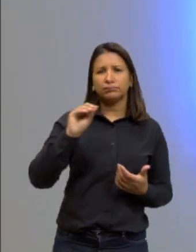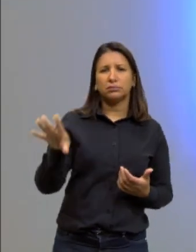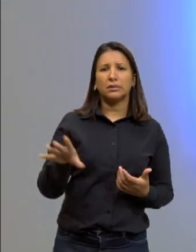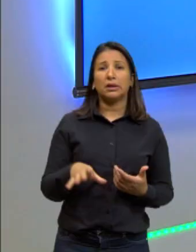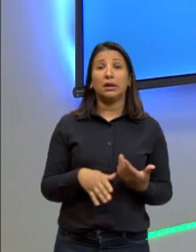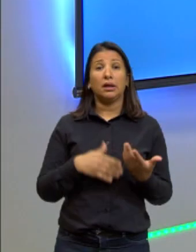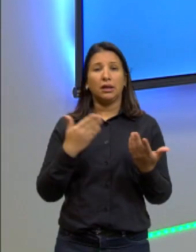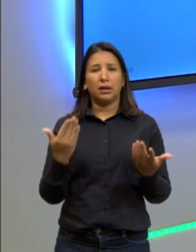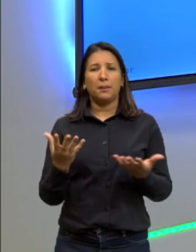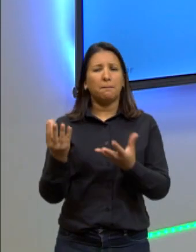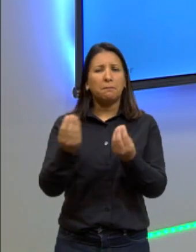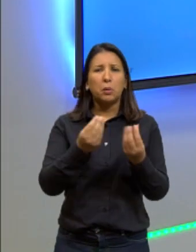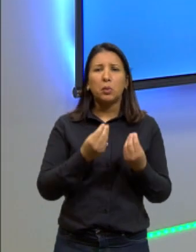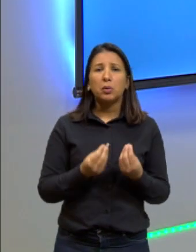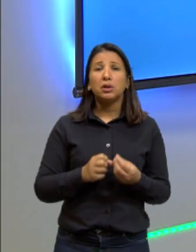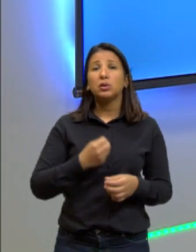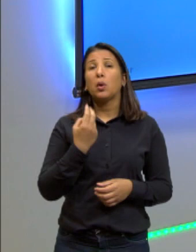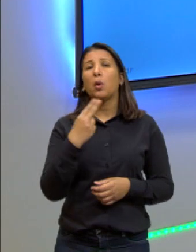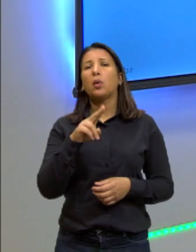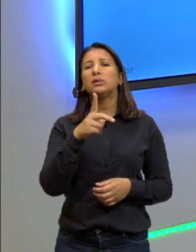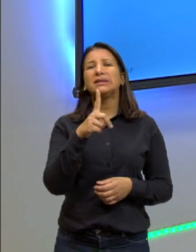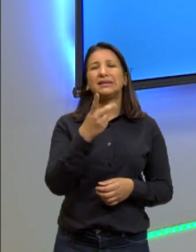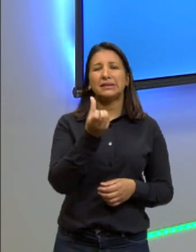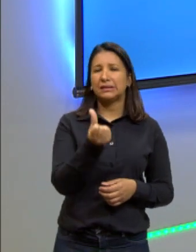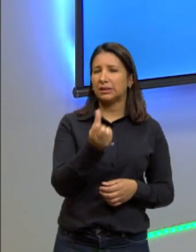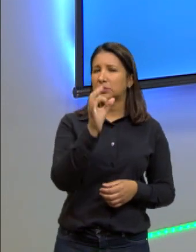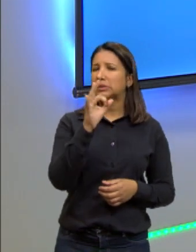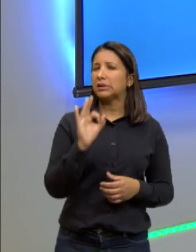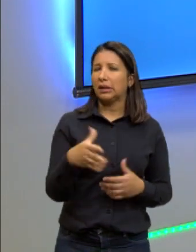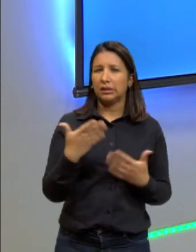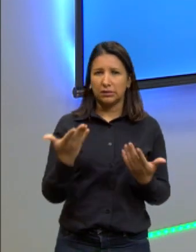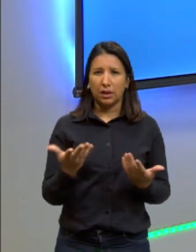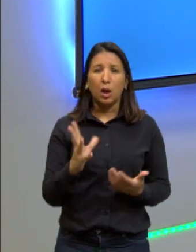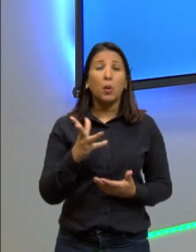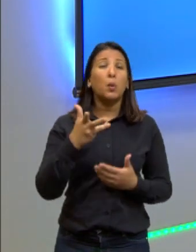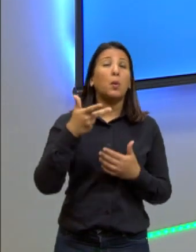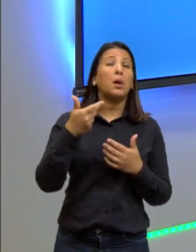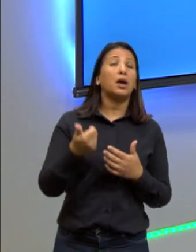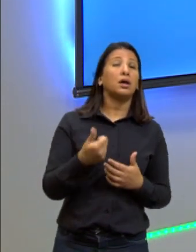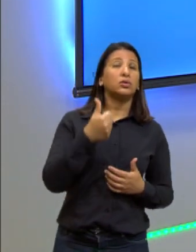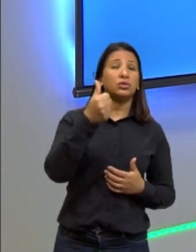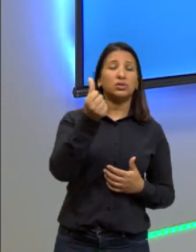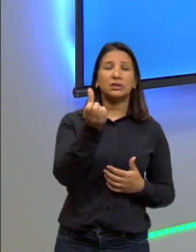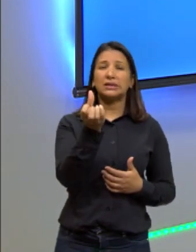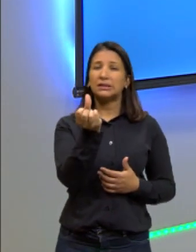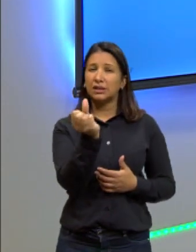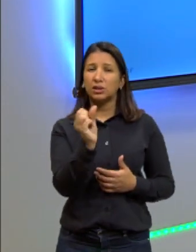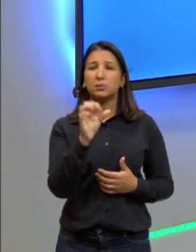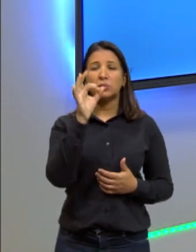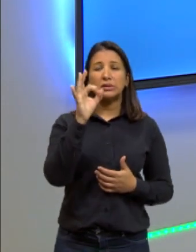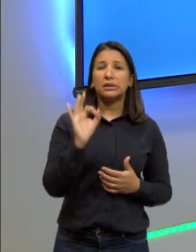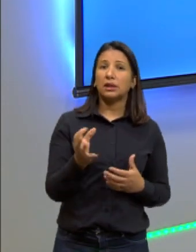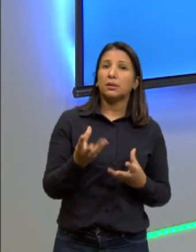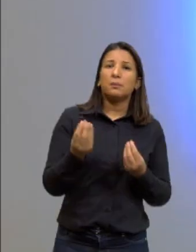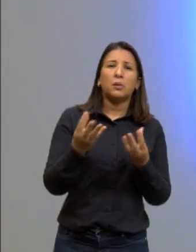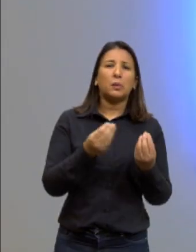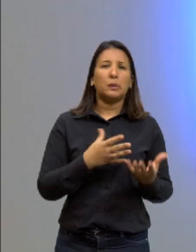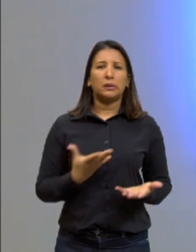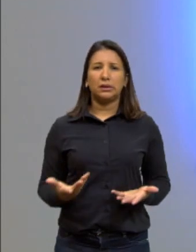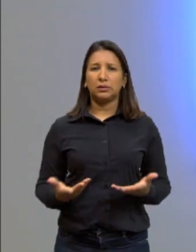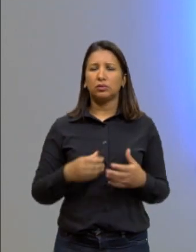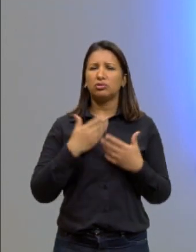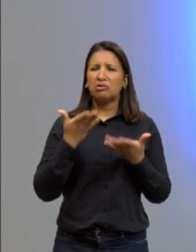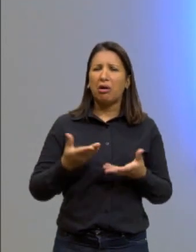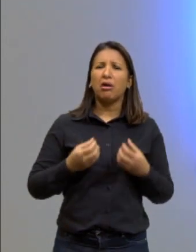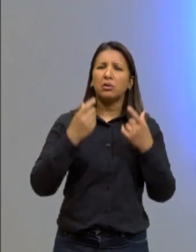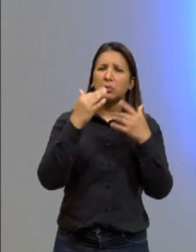é muitos ou é 16%? Quanto esse 16% é muito? Ela já disse que o direito